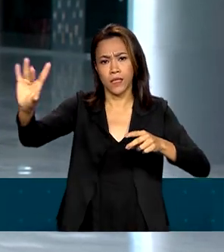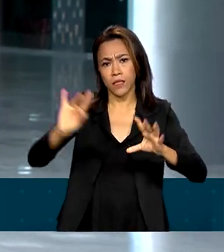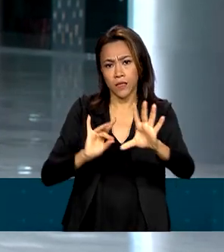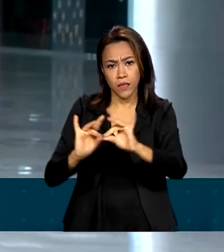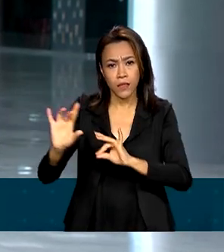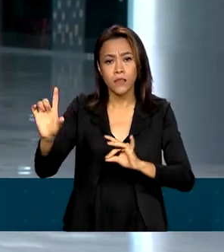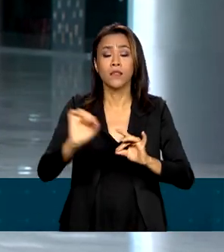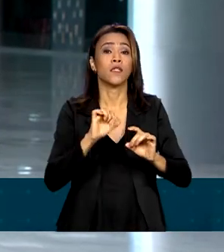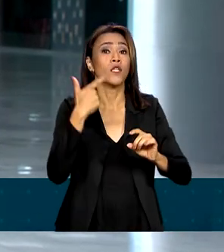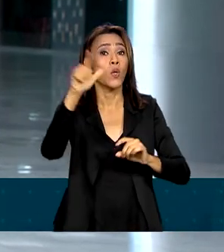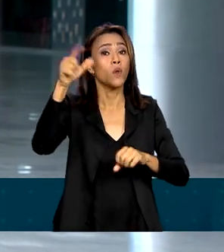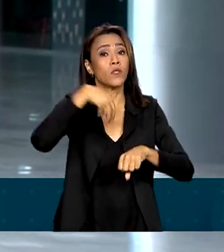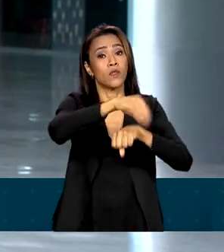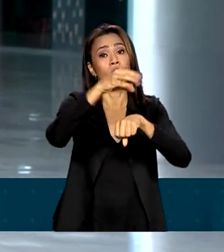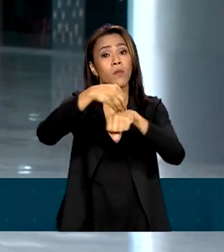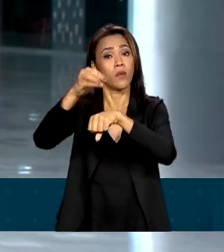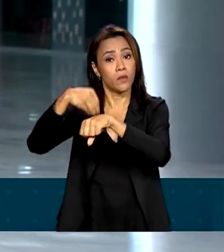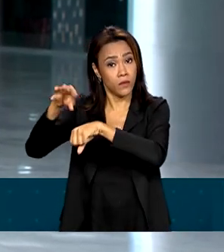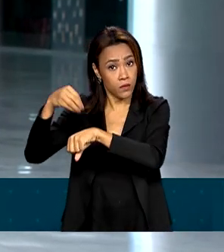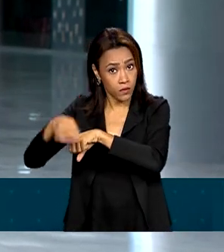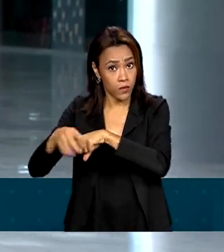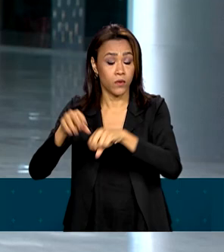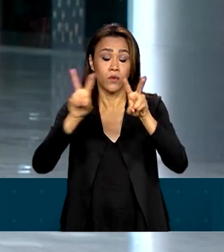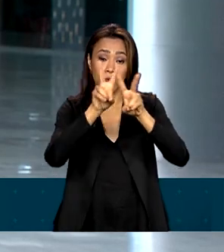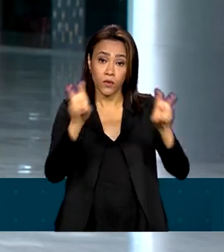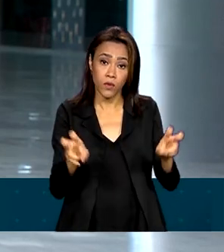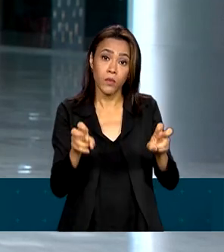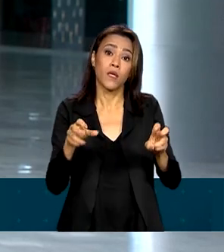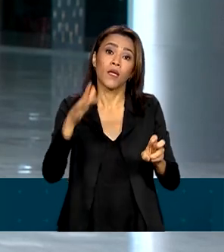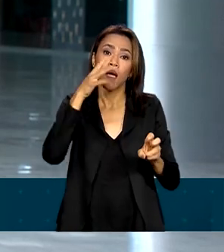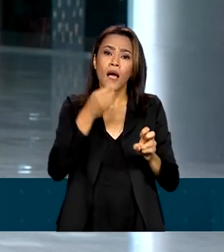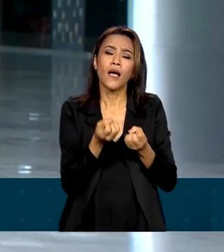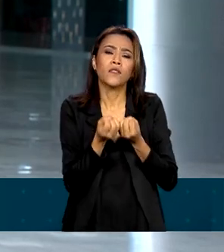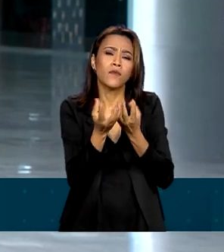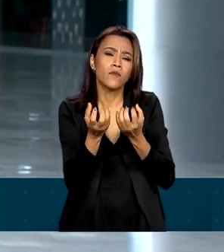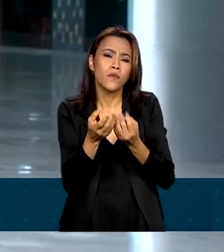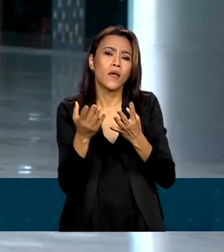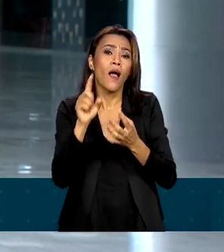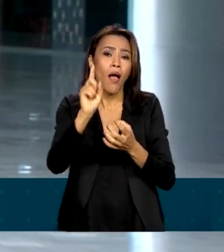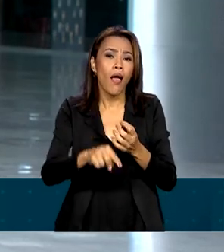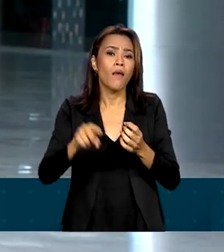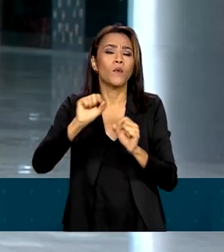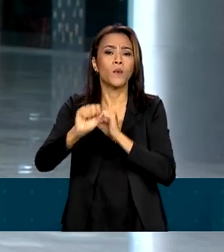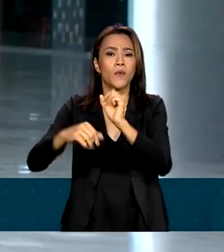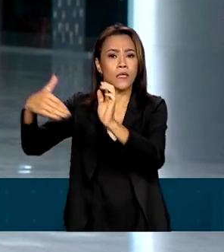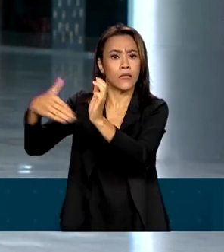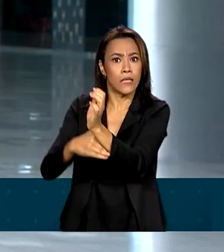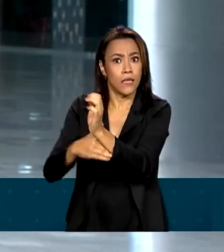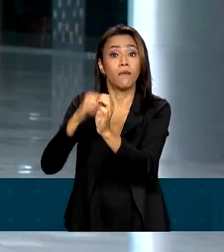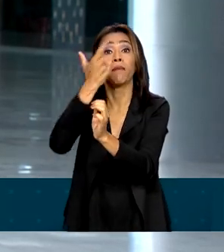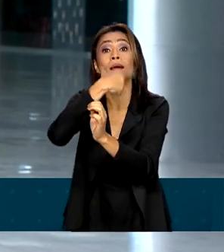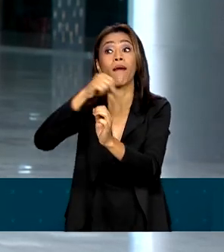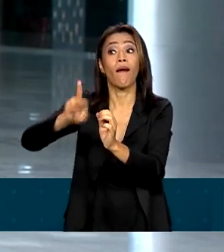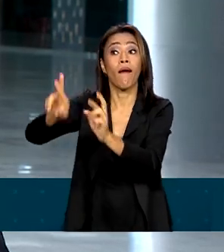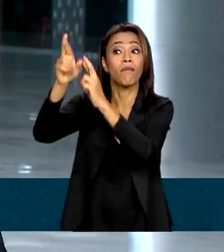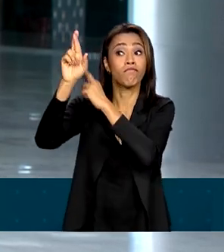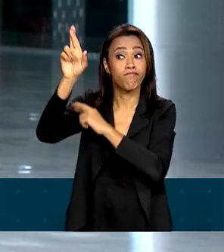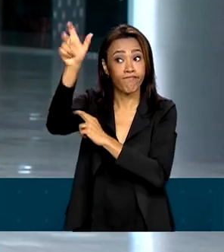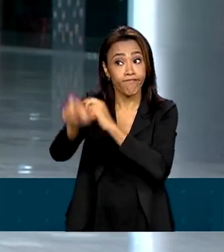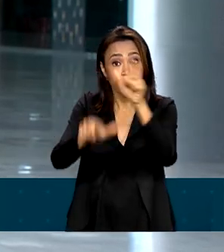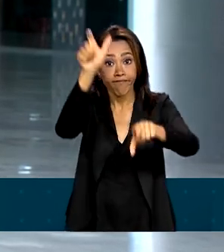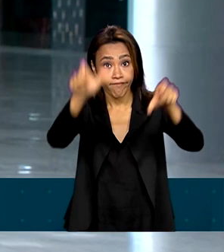informações sobre os invasores. Os dados dos denunciantes, eles são mantidos em sigilo. E Brasília